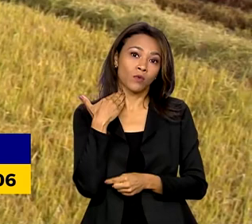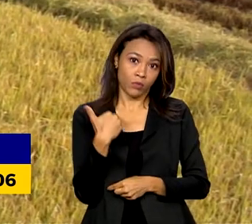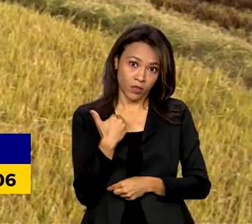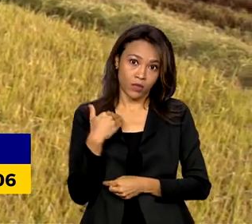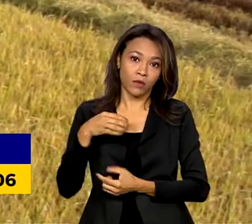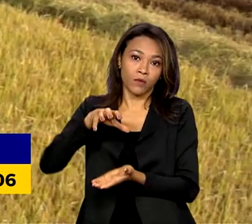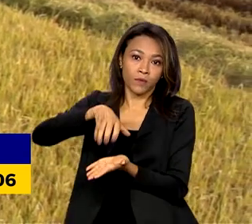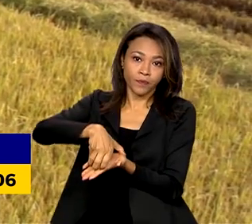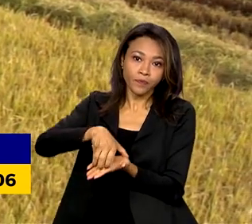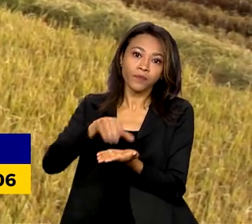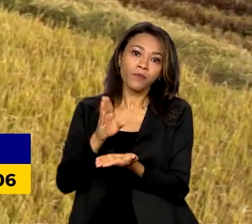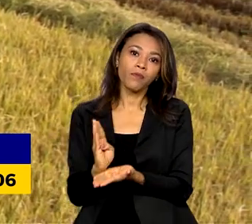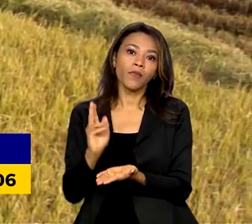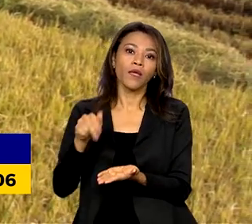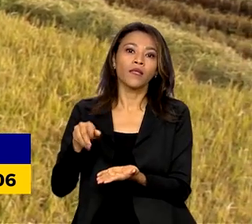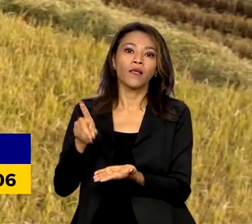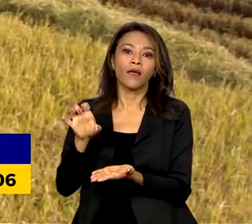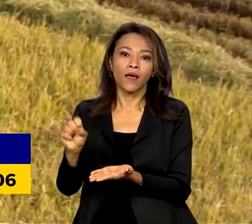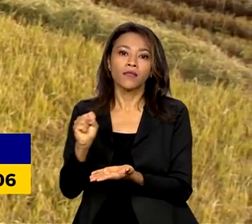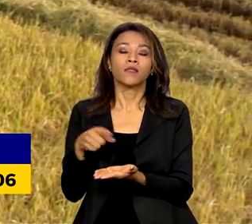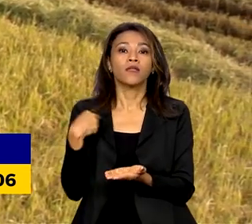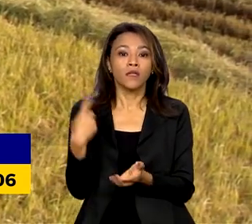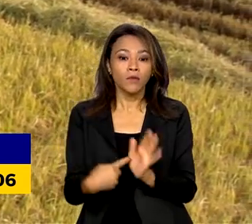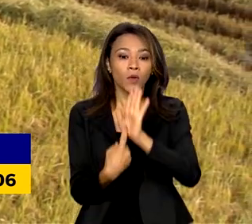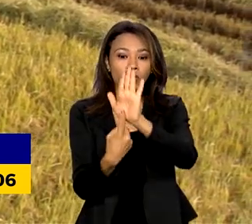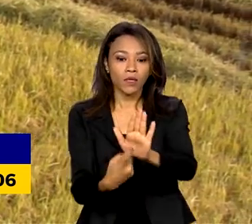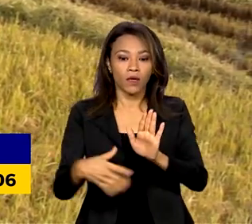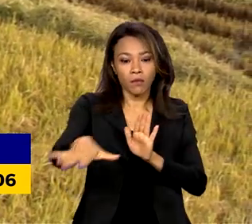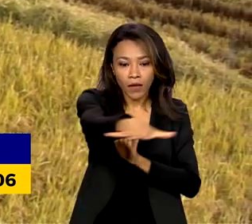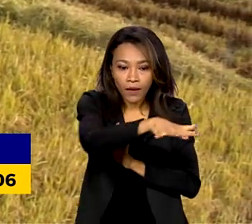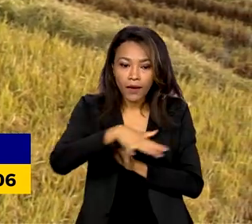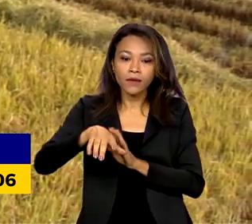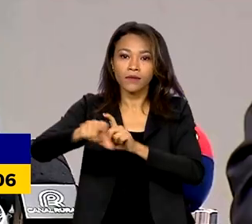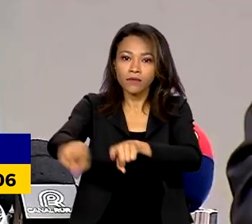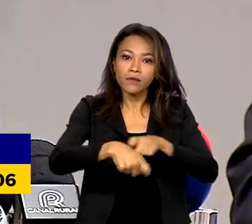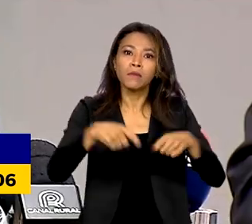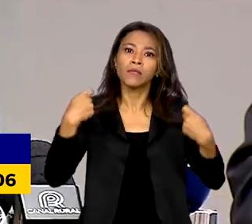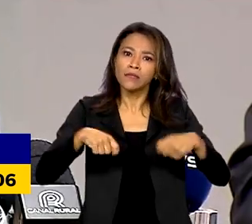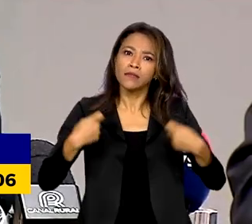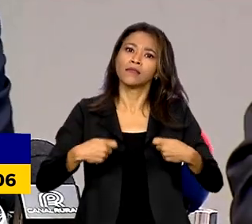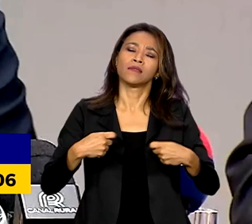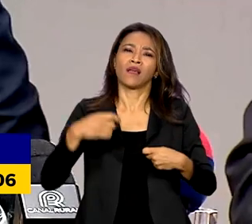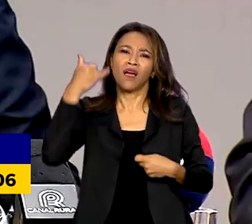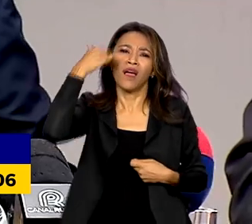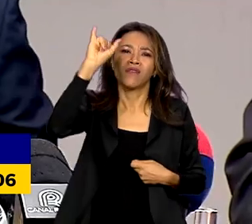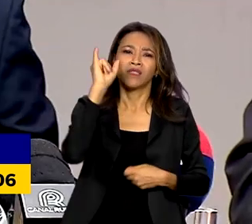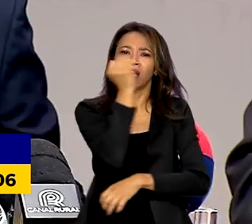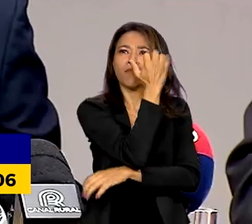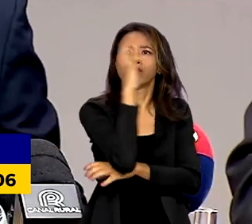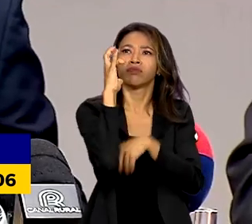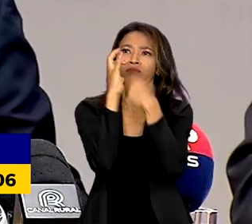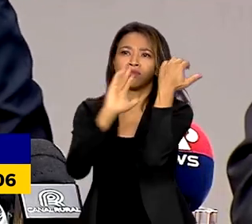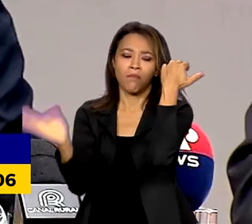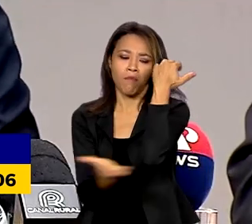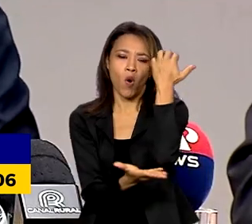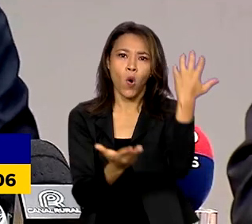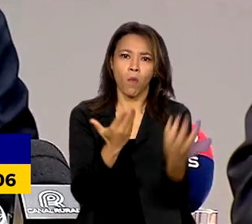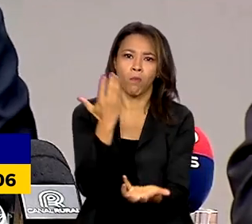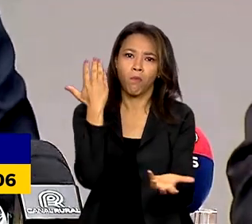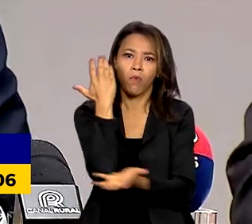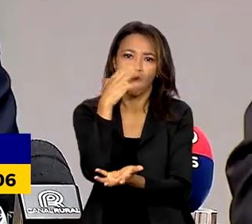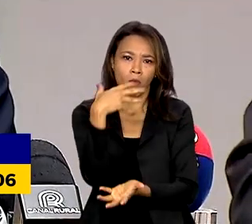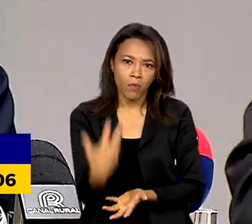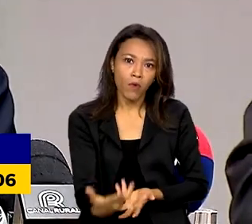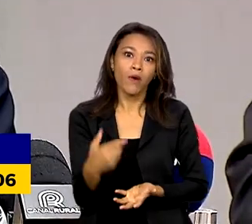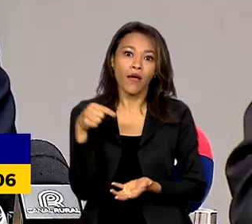demonstrar ao agronegócio do Brasil que nós temos que combater o desmatamento. Porque essas linhas de crédito internacional estão voltando para o